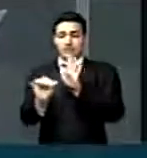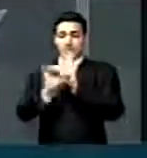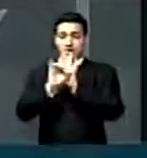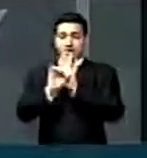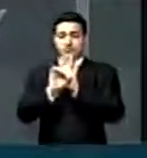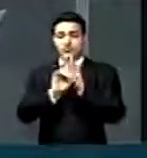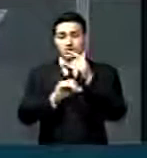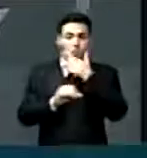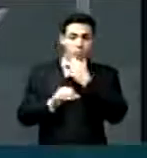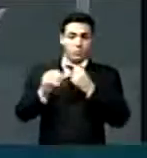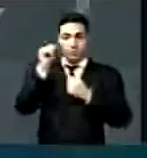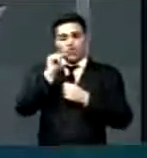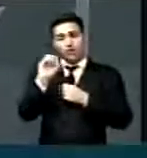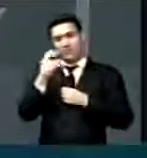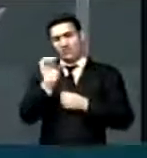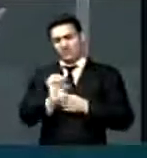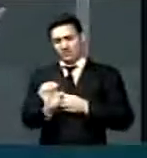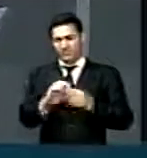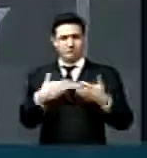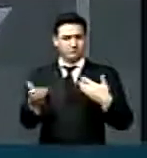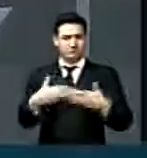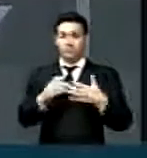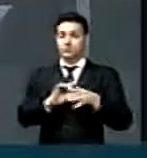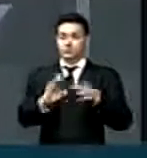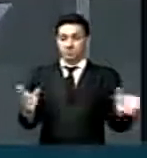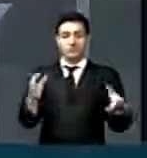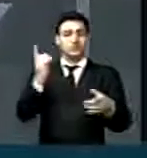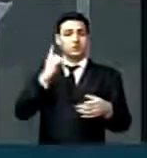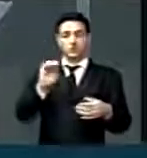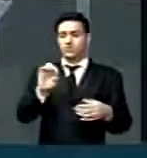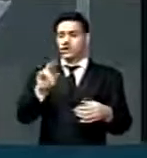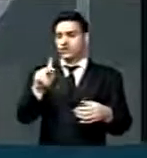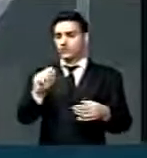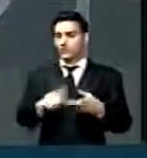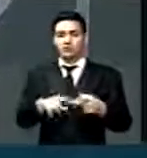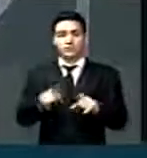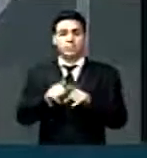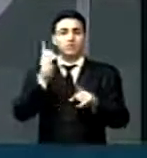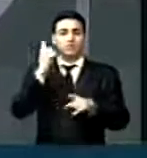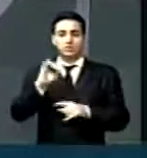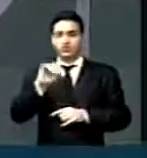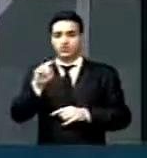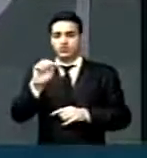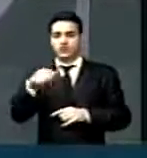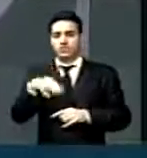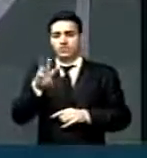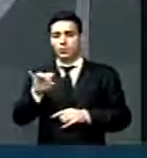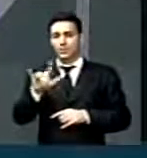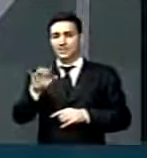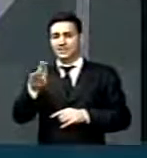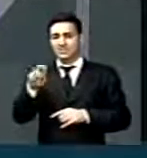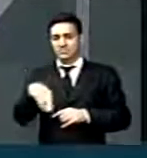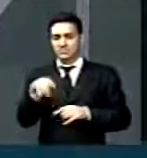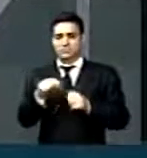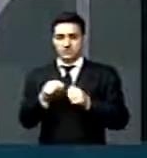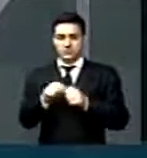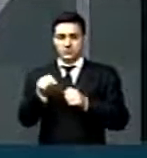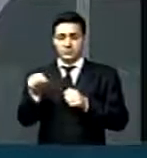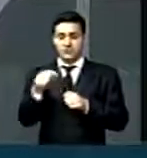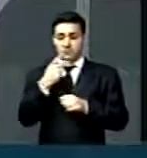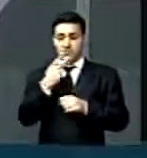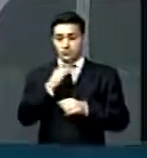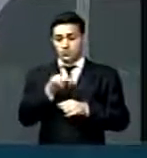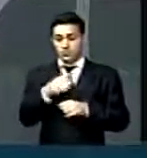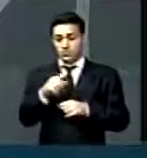do deputado Jean Wyllys, nosso companheiro, da deputada Érica Cocay. E esse projeto foi batizado João